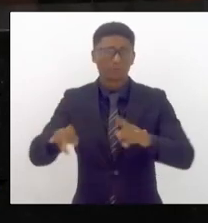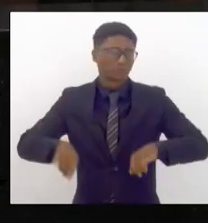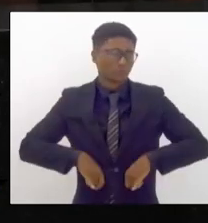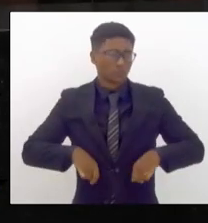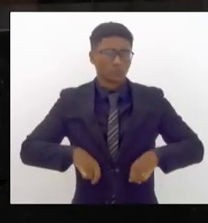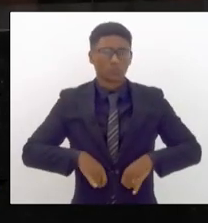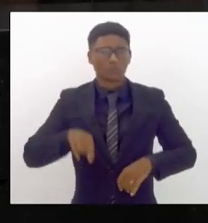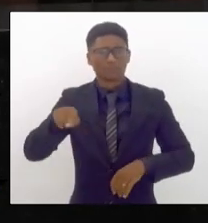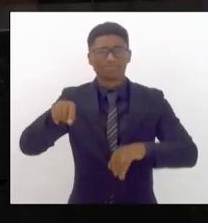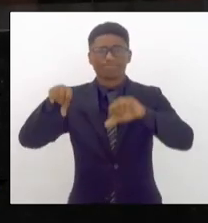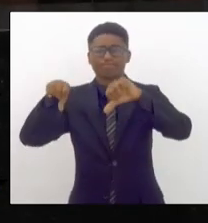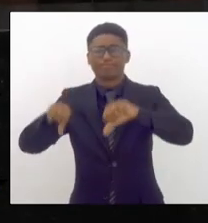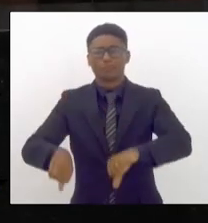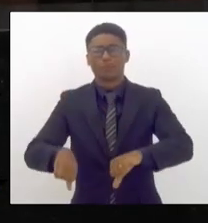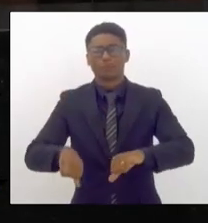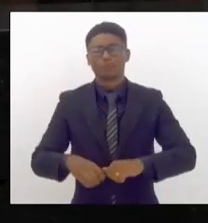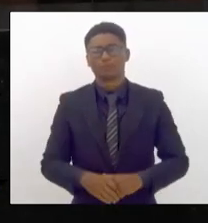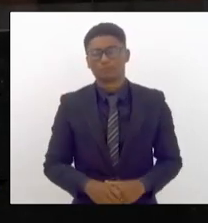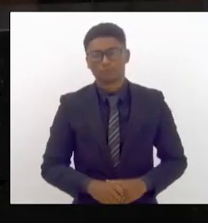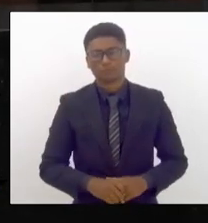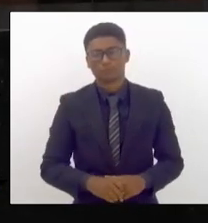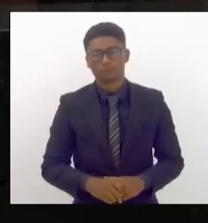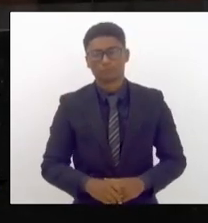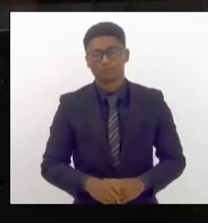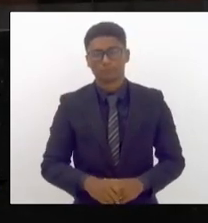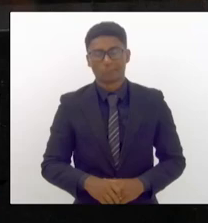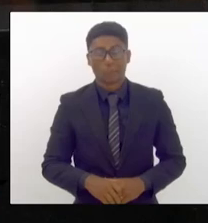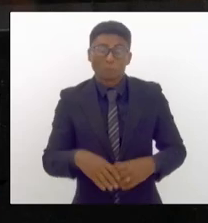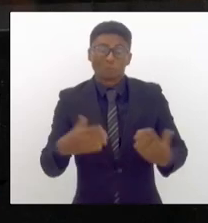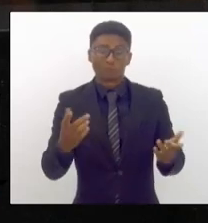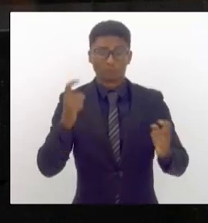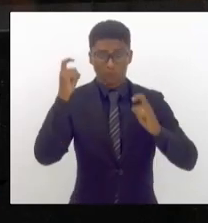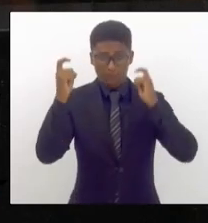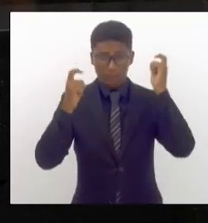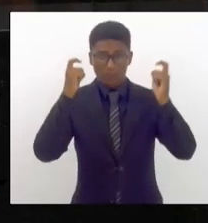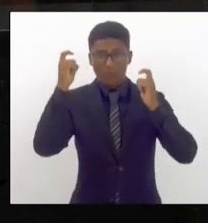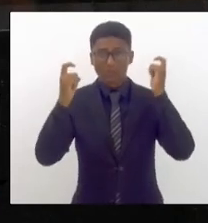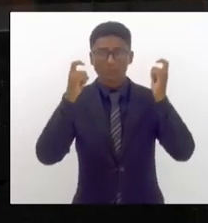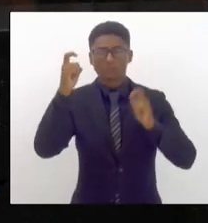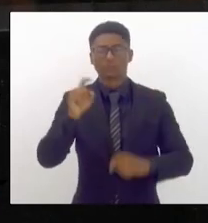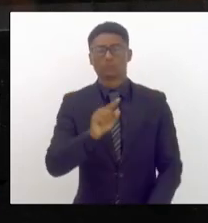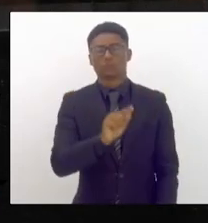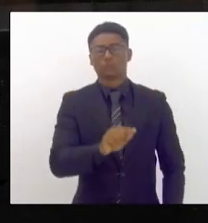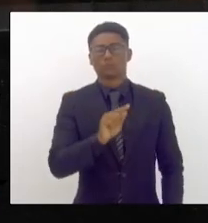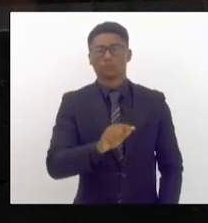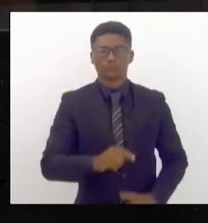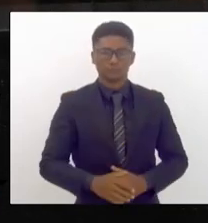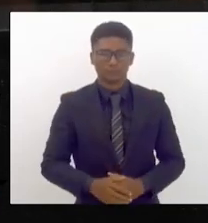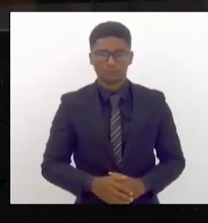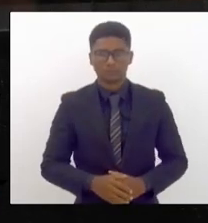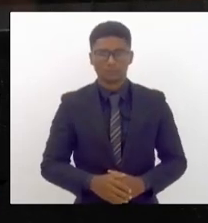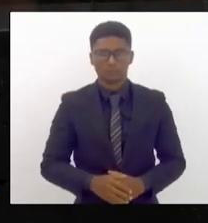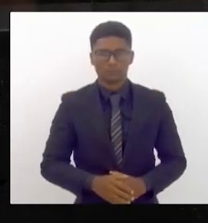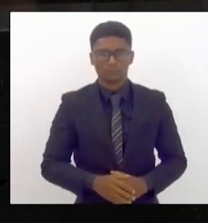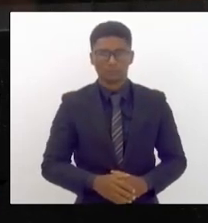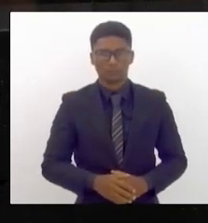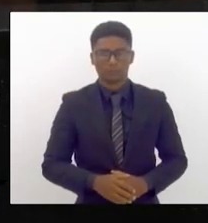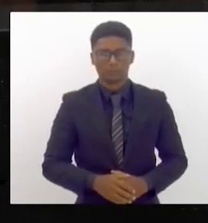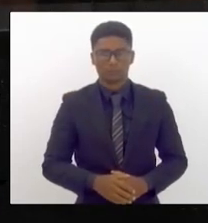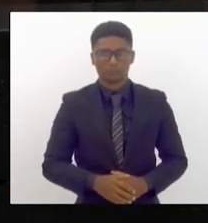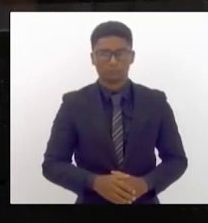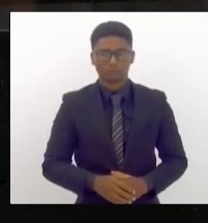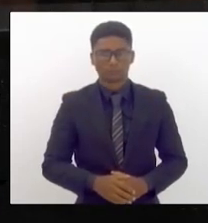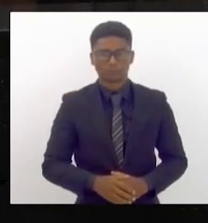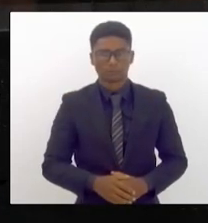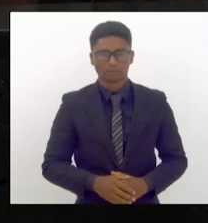país uma preocupação muito grande que a gente tem é com a